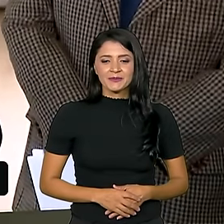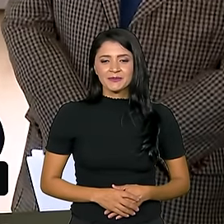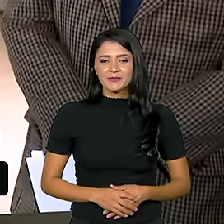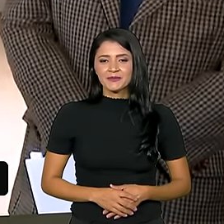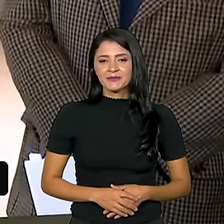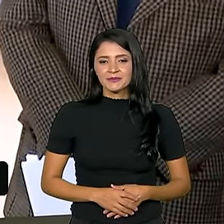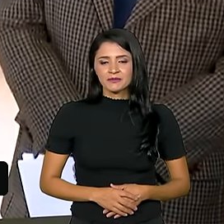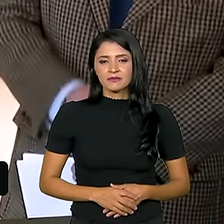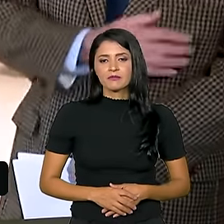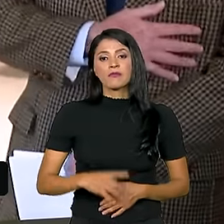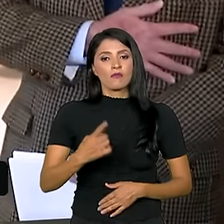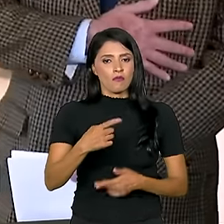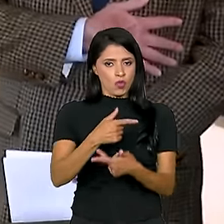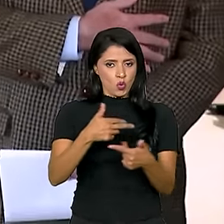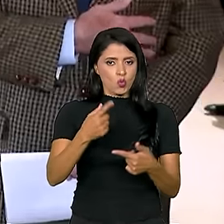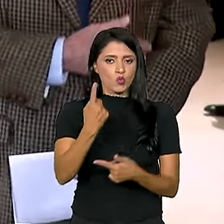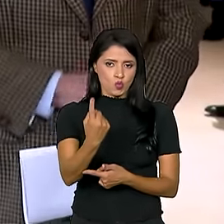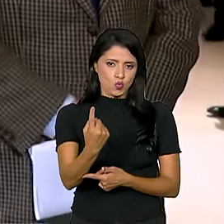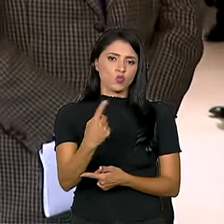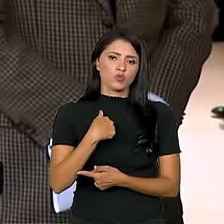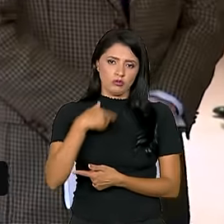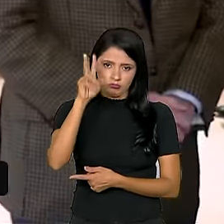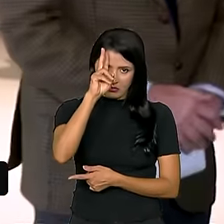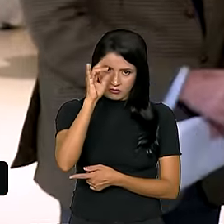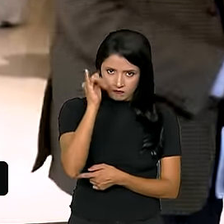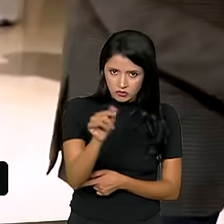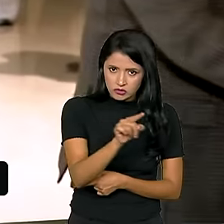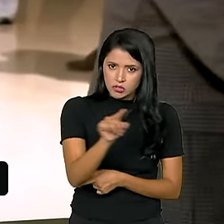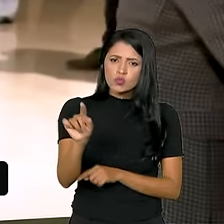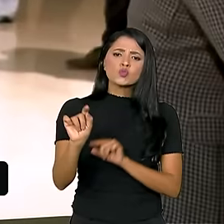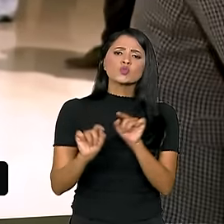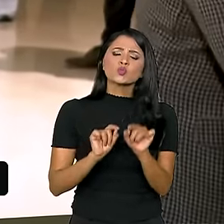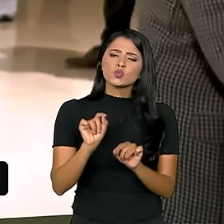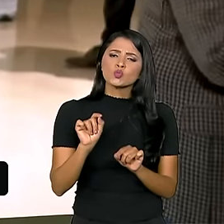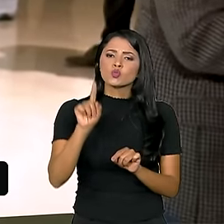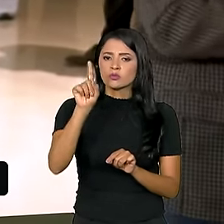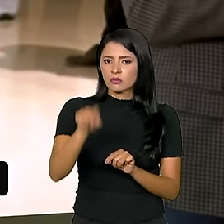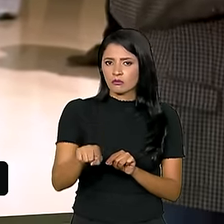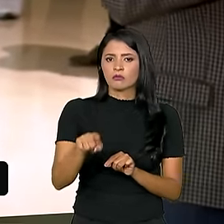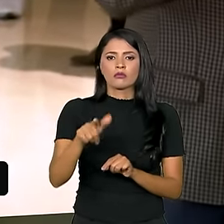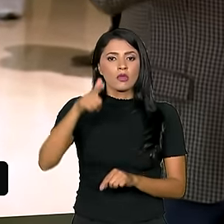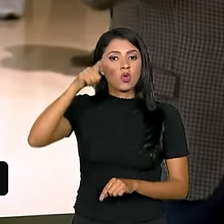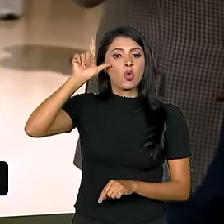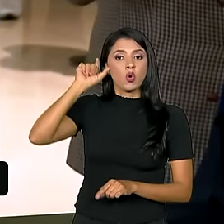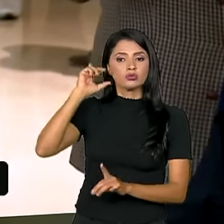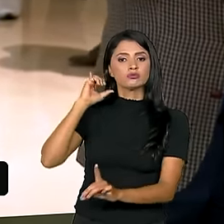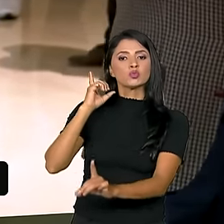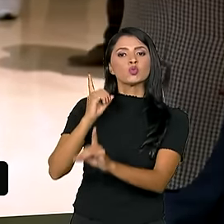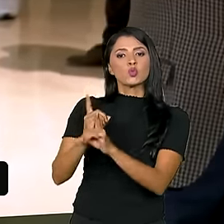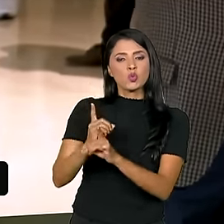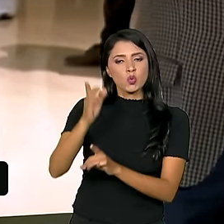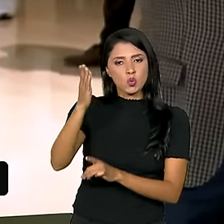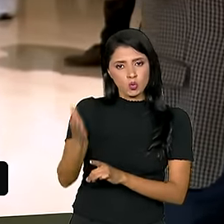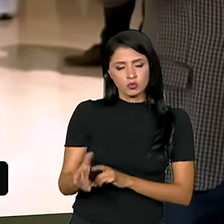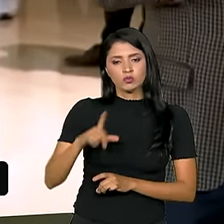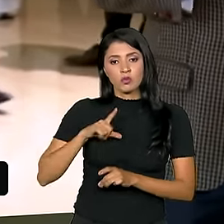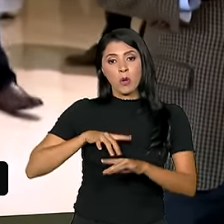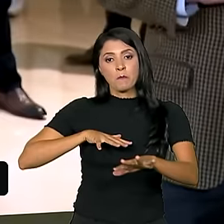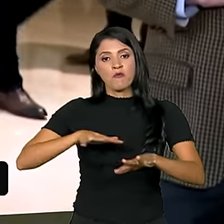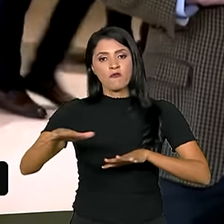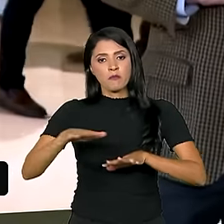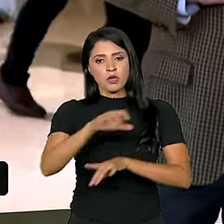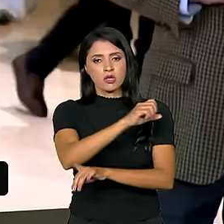Uma coisa que eu queria lembrar a vocês é o seguinte, ontem no encontro com o movimento social